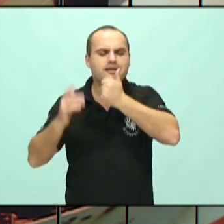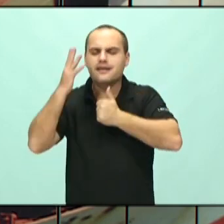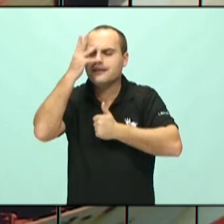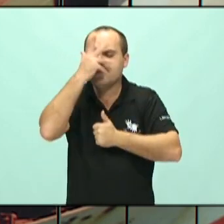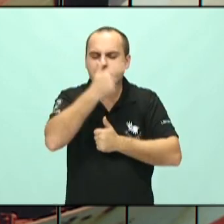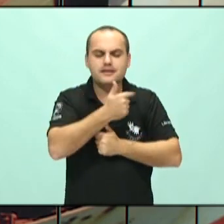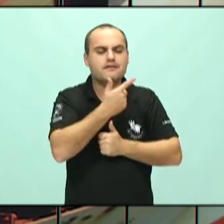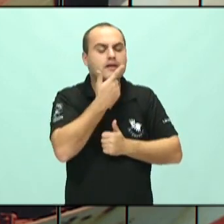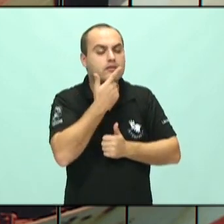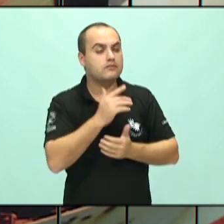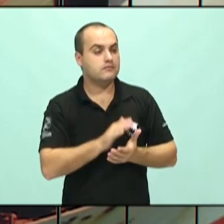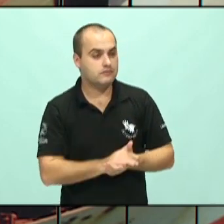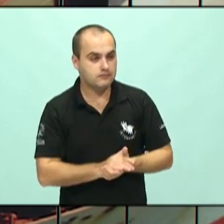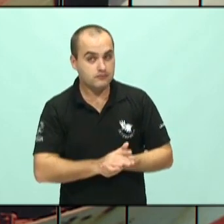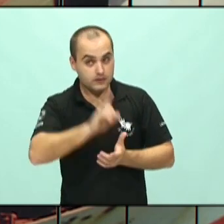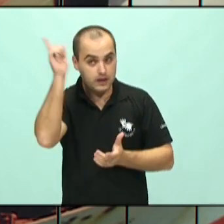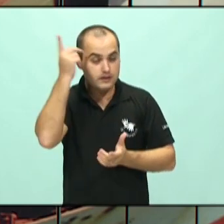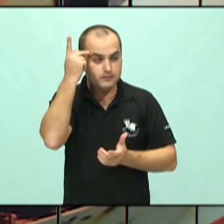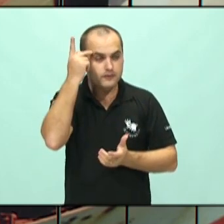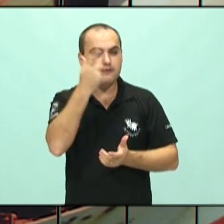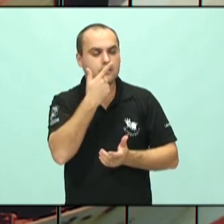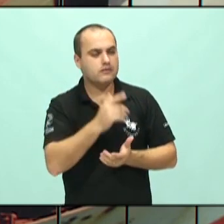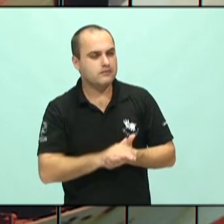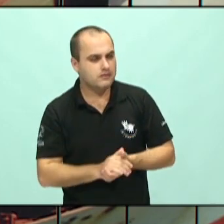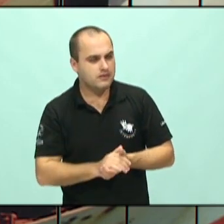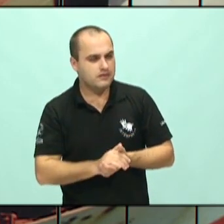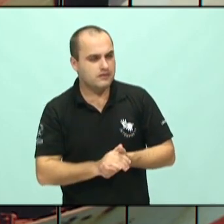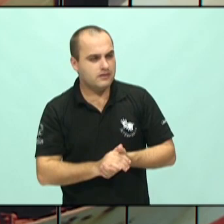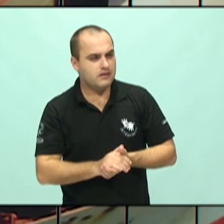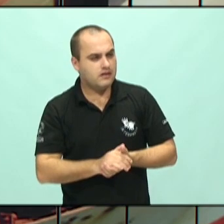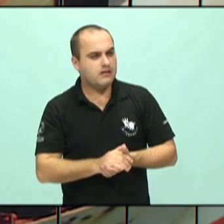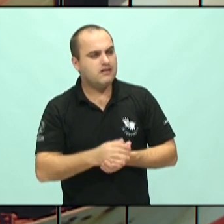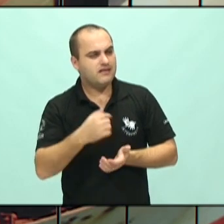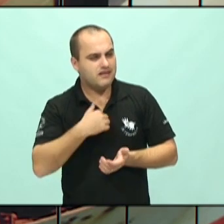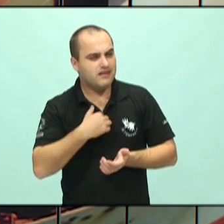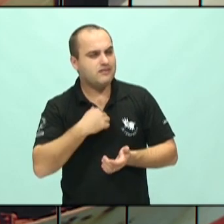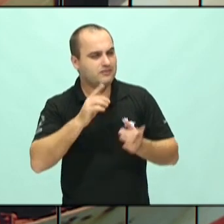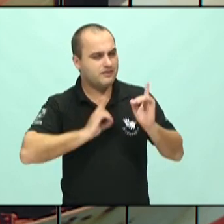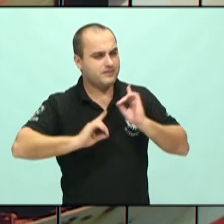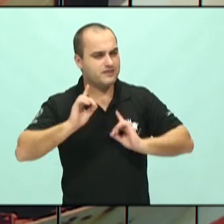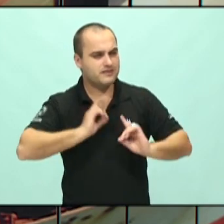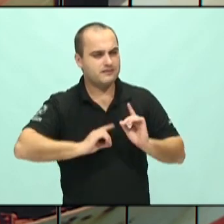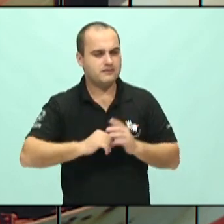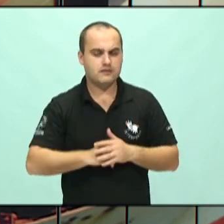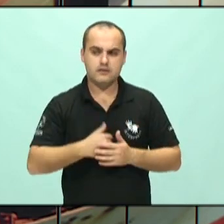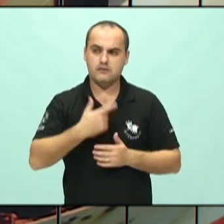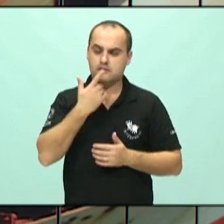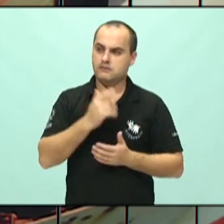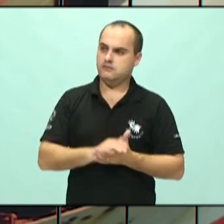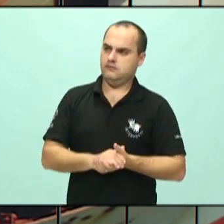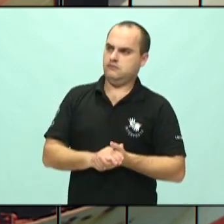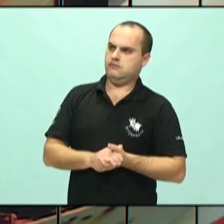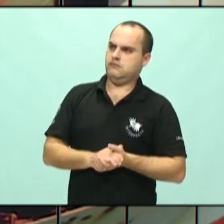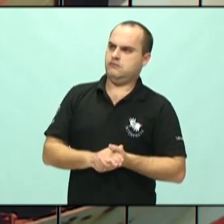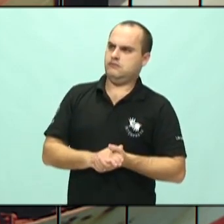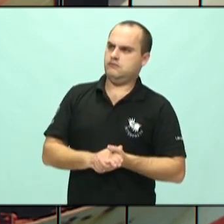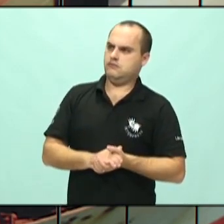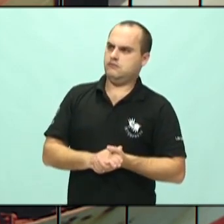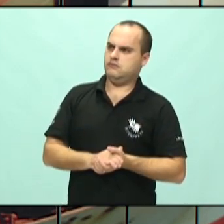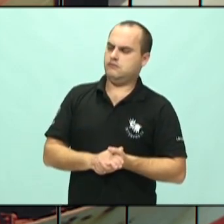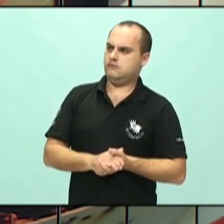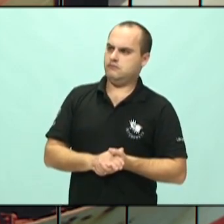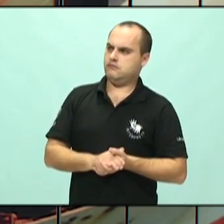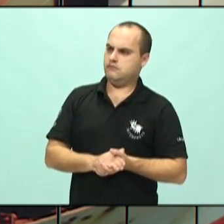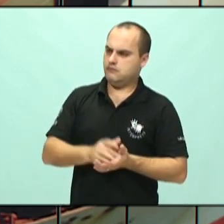eu estou depressiva. Isso lá em São Paulo. E eu, não. Como assim você está depressiva? Olha a tua aparência. E